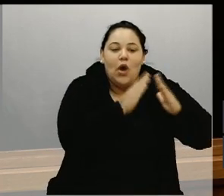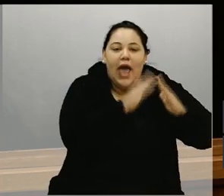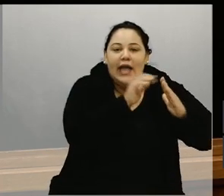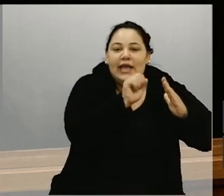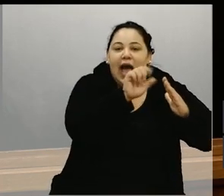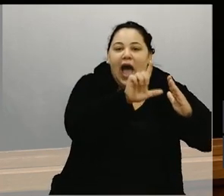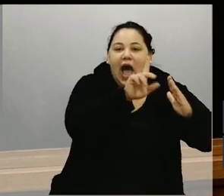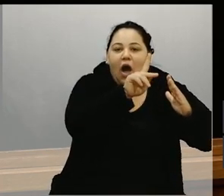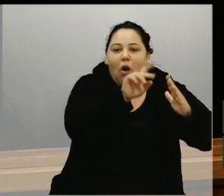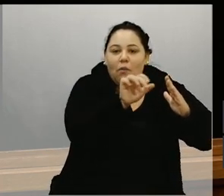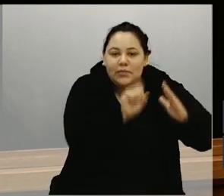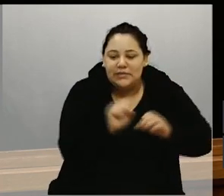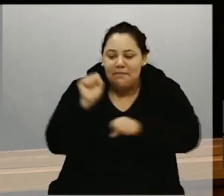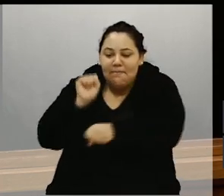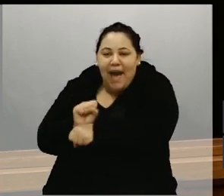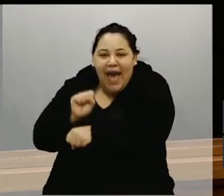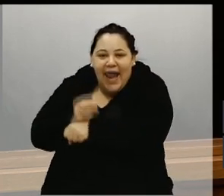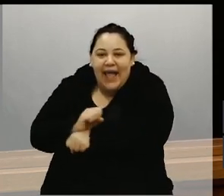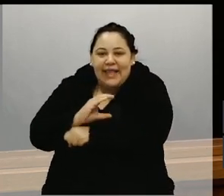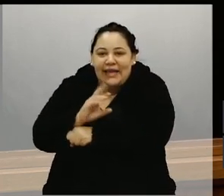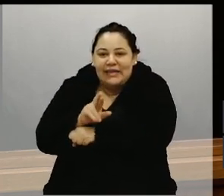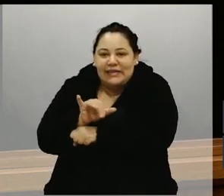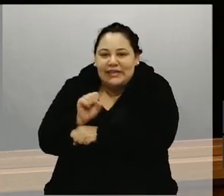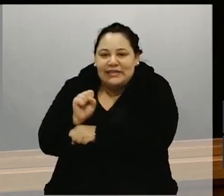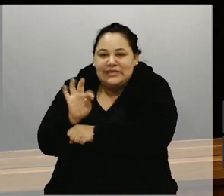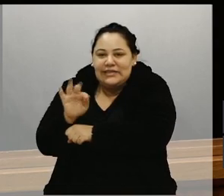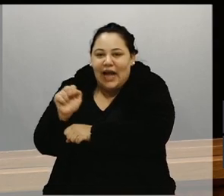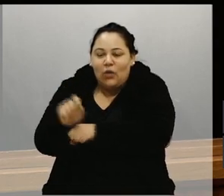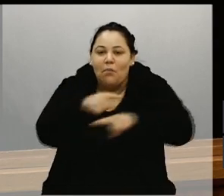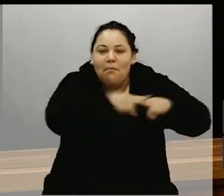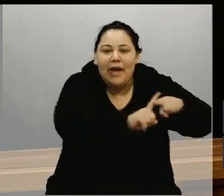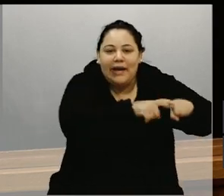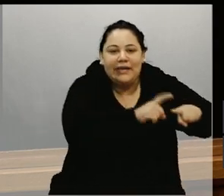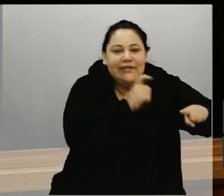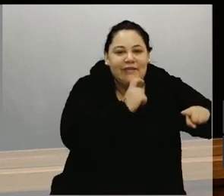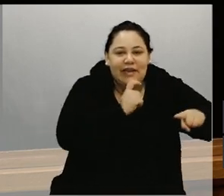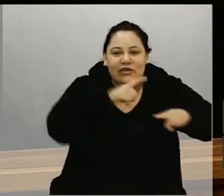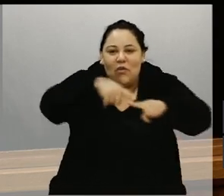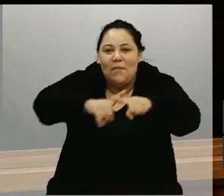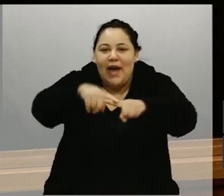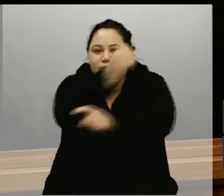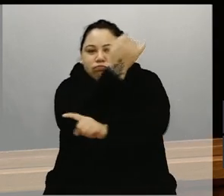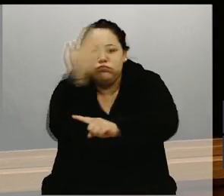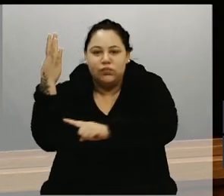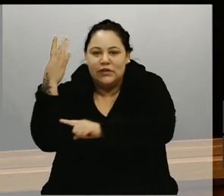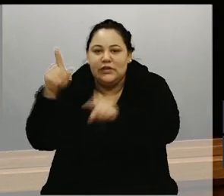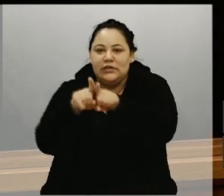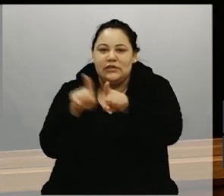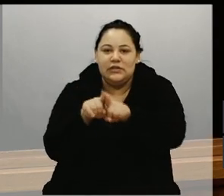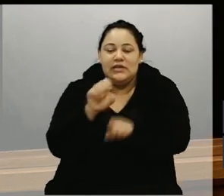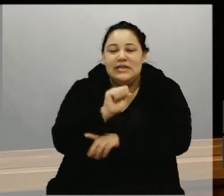Parada Cristal, Parque Verde, Parque dos Pinheiros, Sagrada Família, Santa